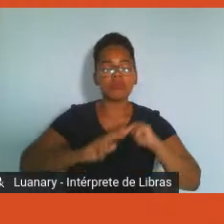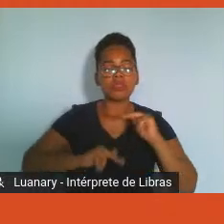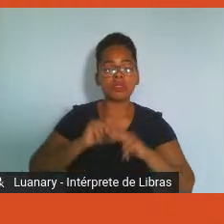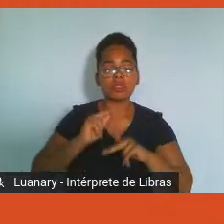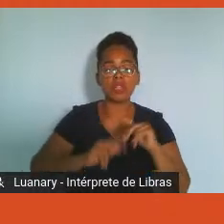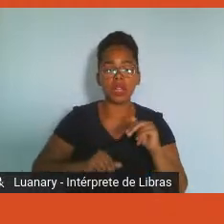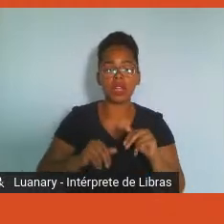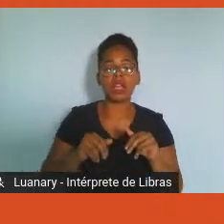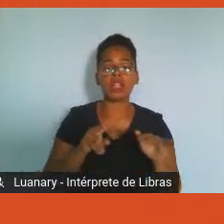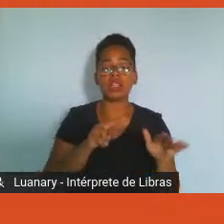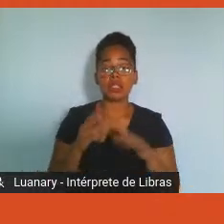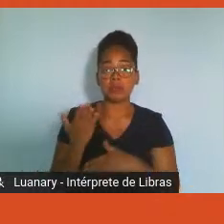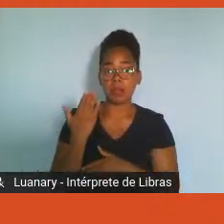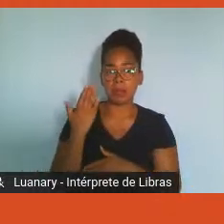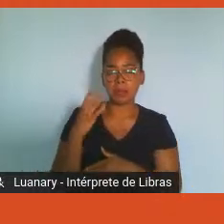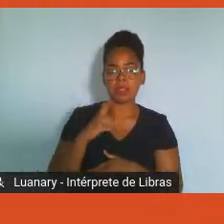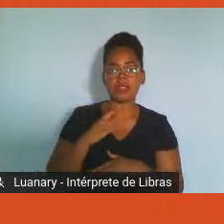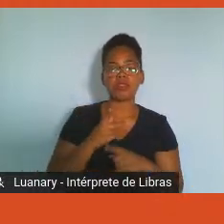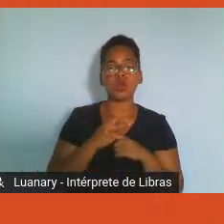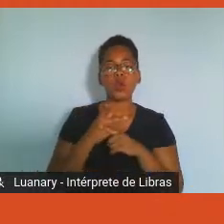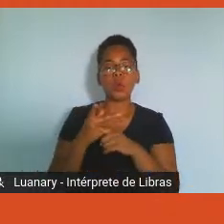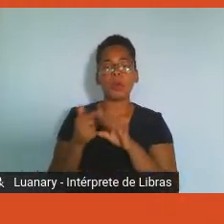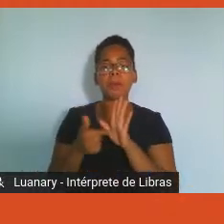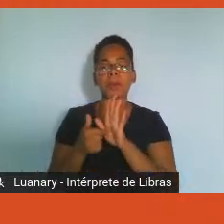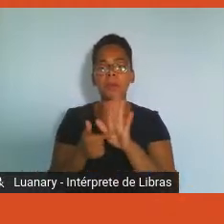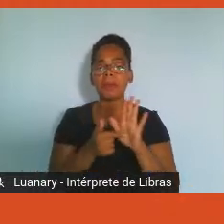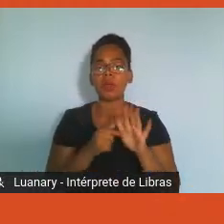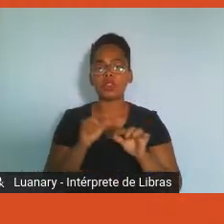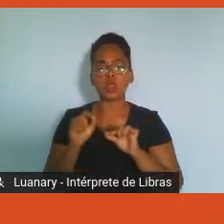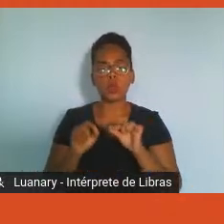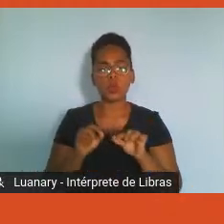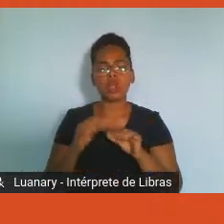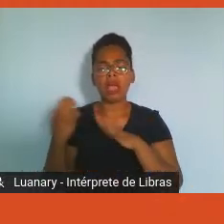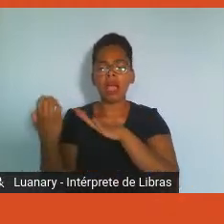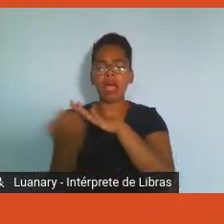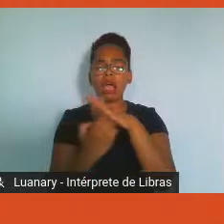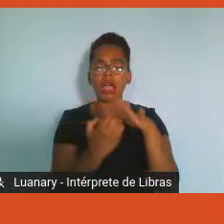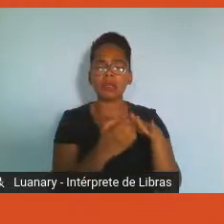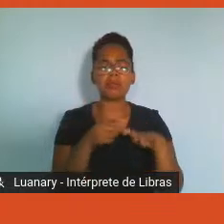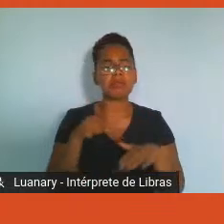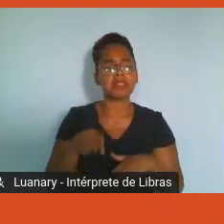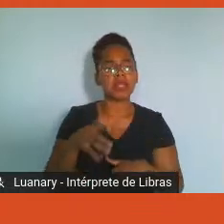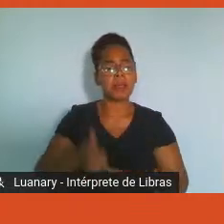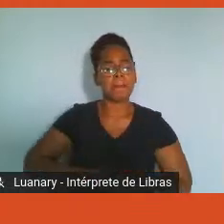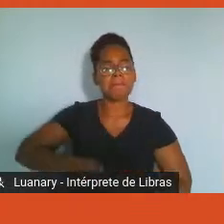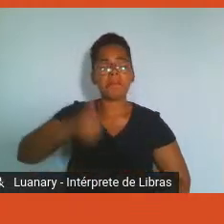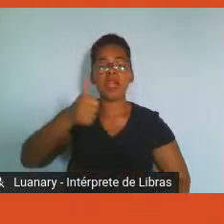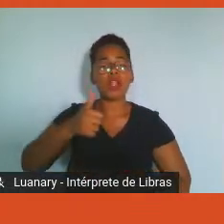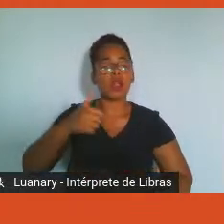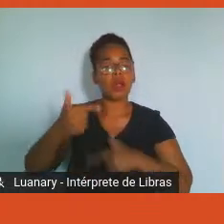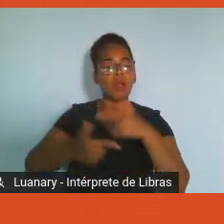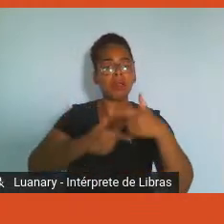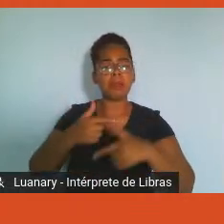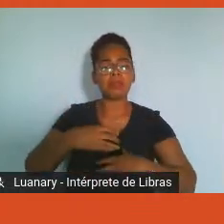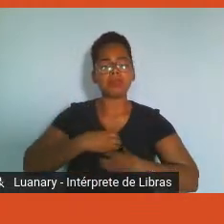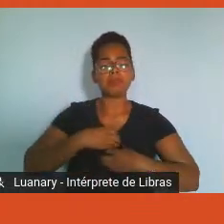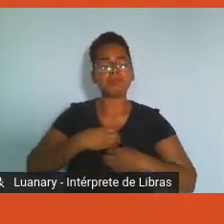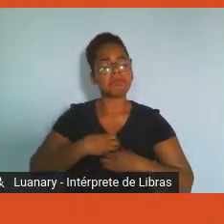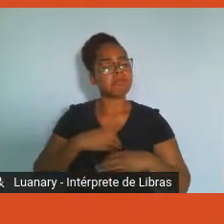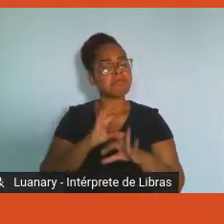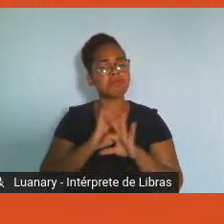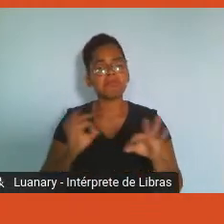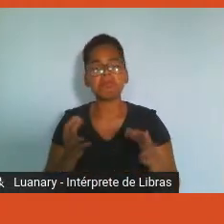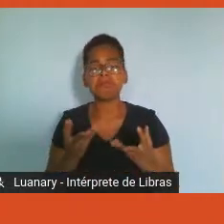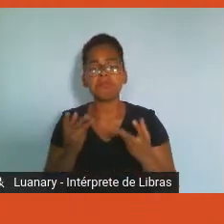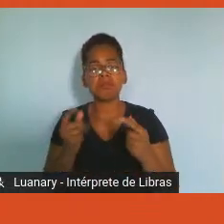chama Lugares Mais Incríveis para Trabalhar em 2020 pela FIA, essa pesquisa e o local mais incrível em bem